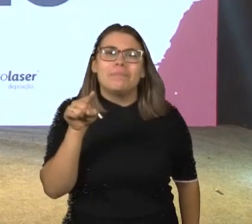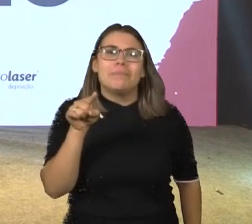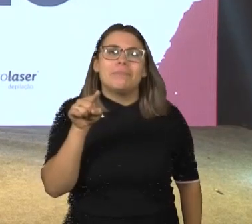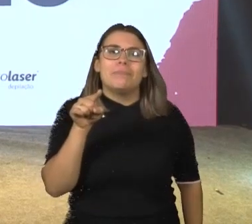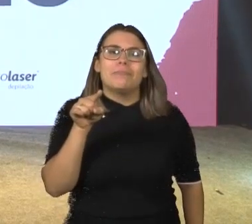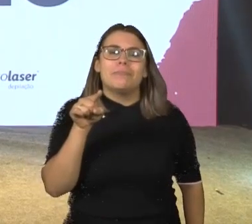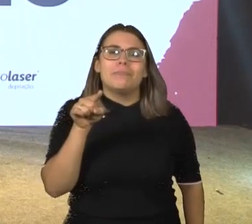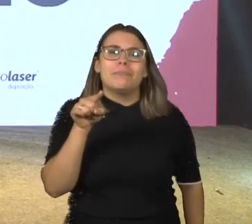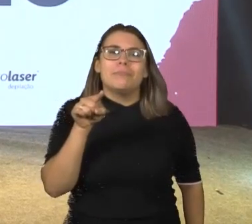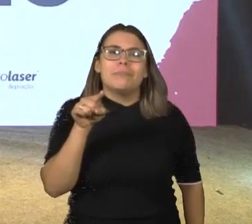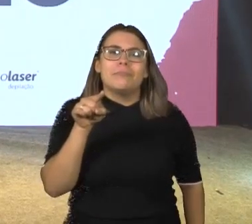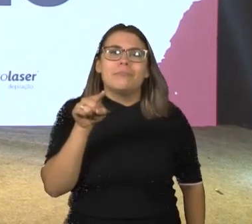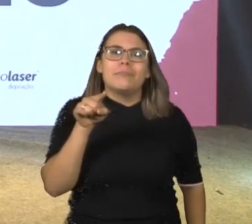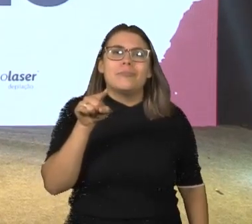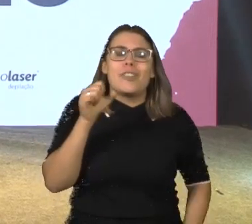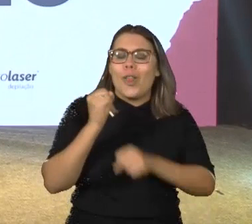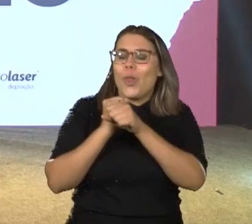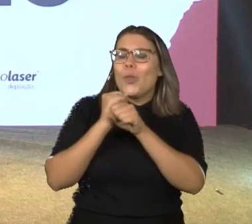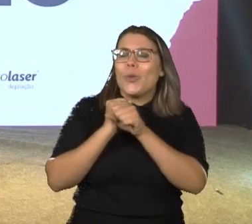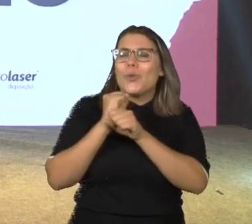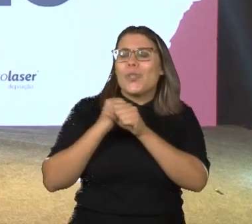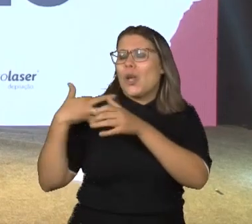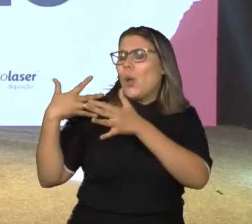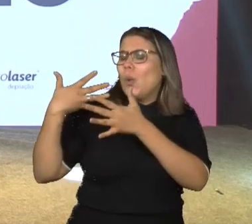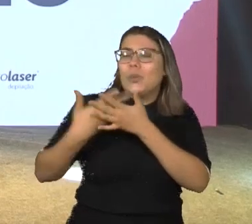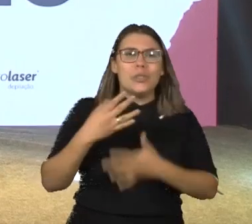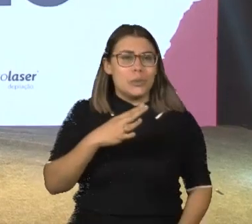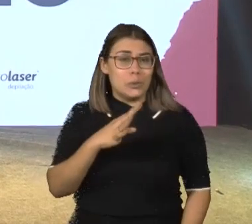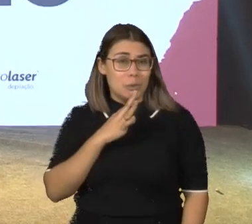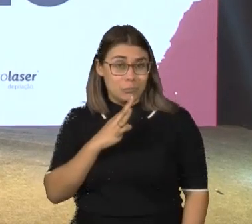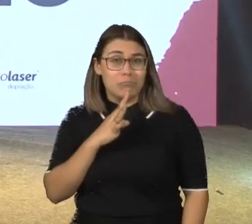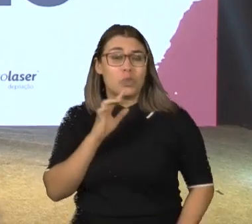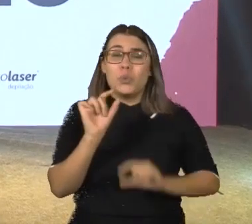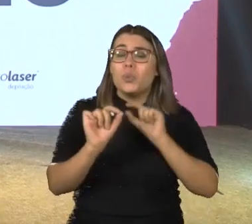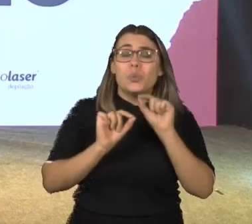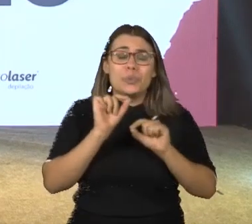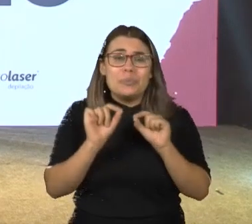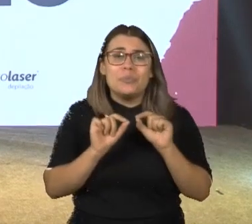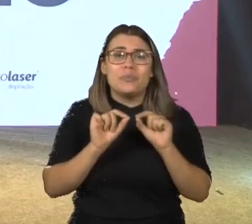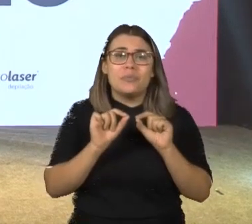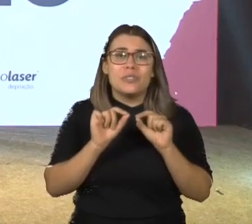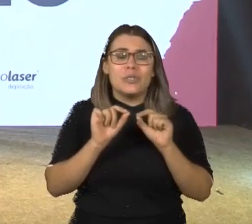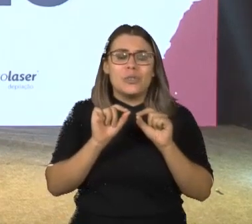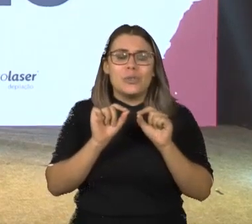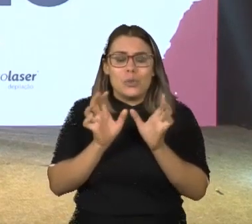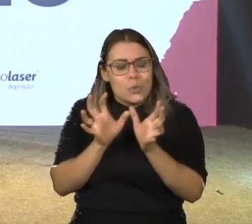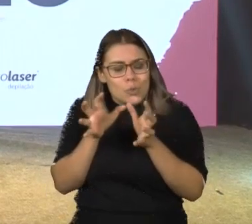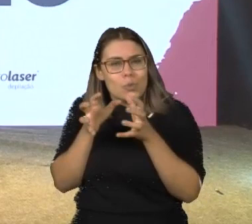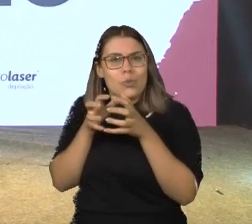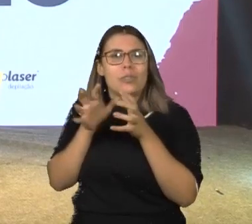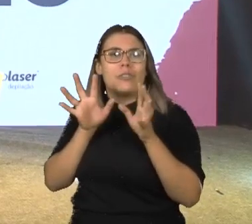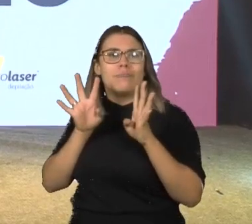nos últimos anos, eu conheci e fui convidado para fazer parte do projeto Sem